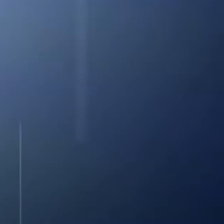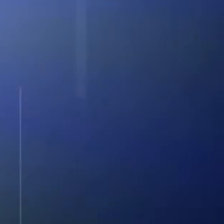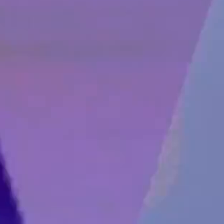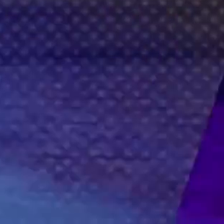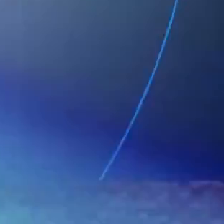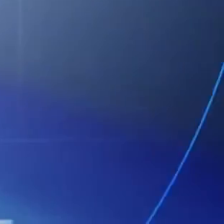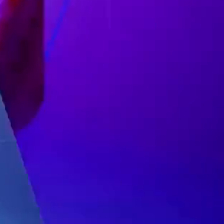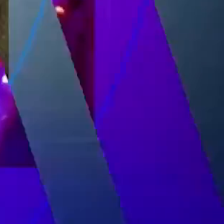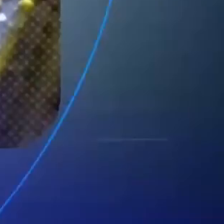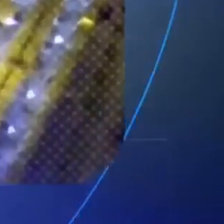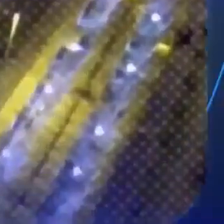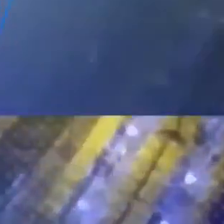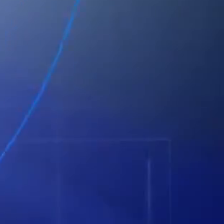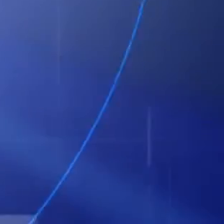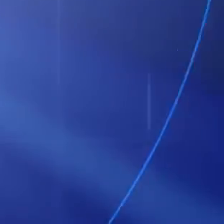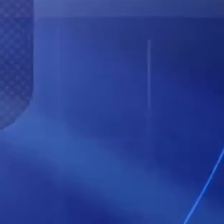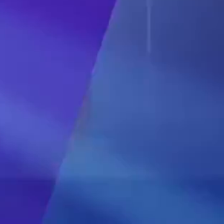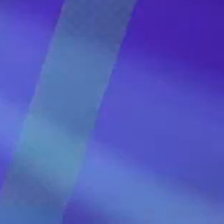É só entrar.